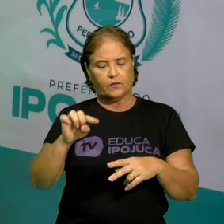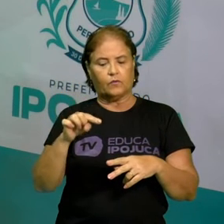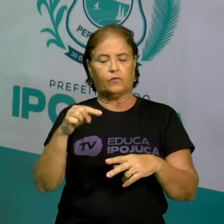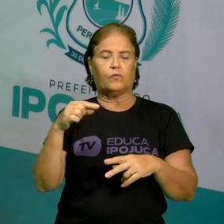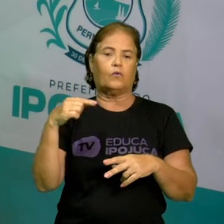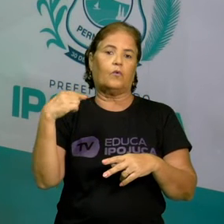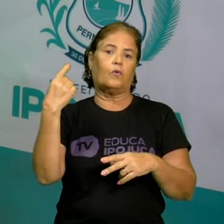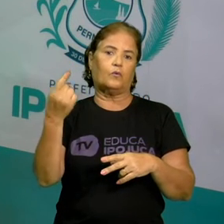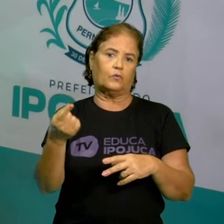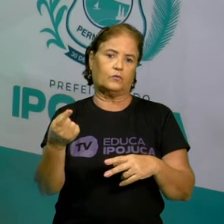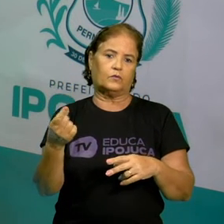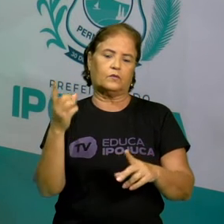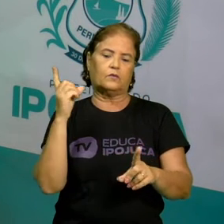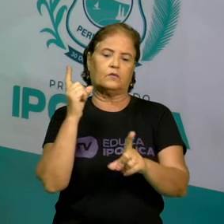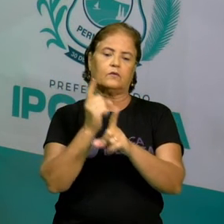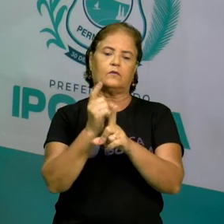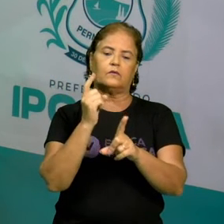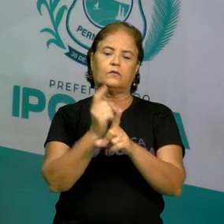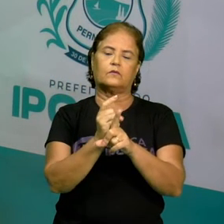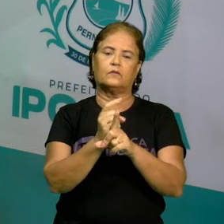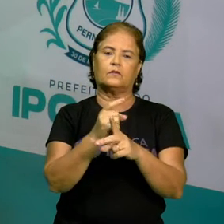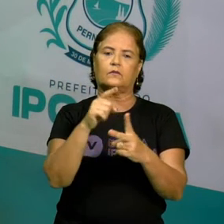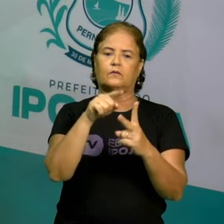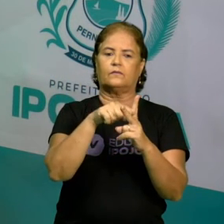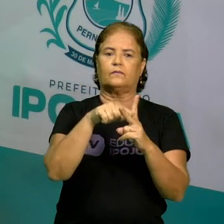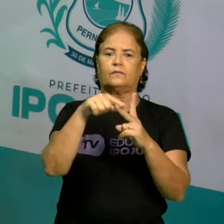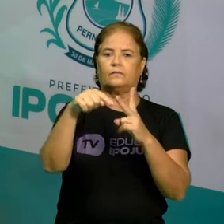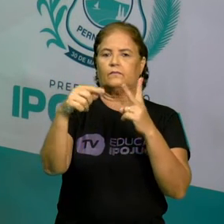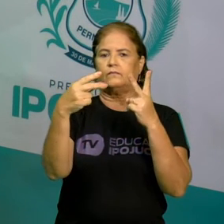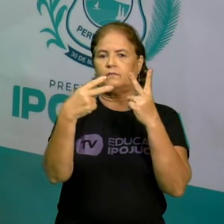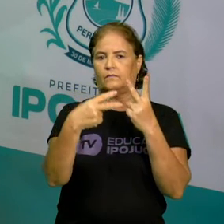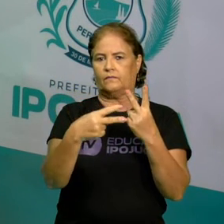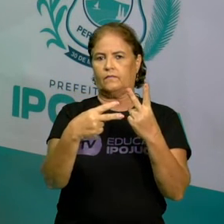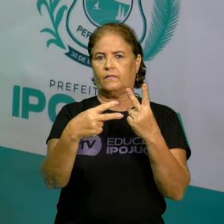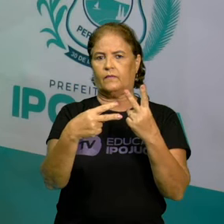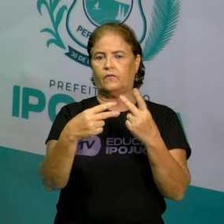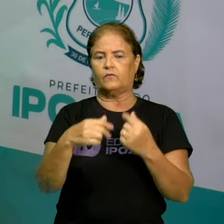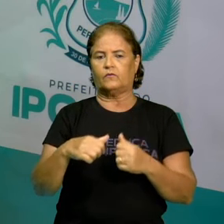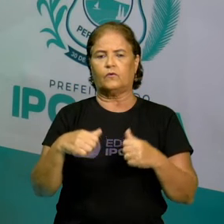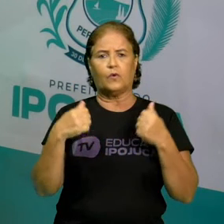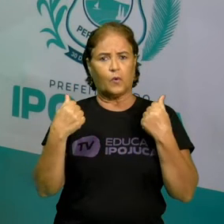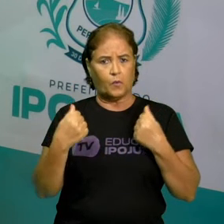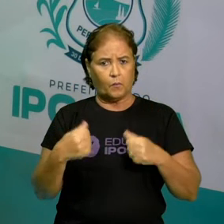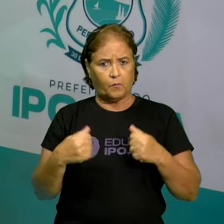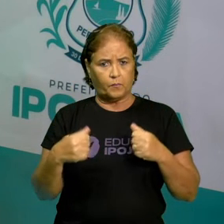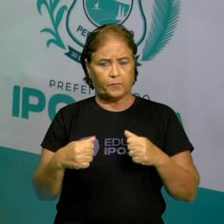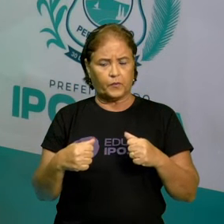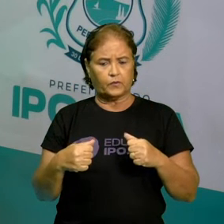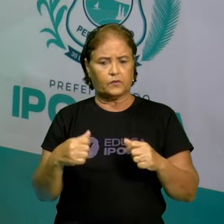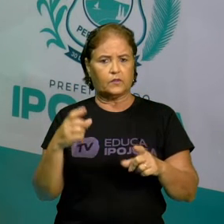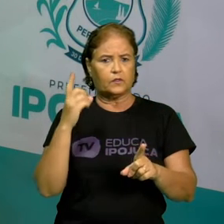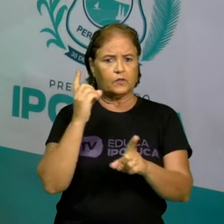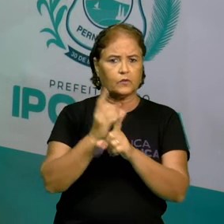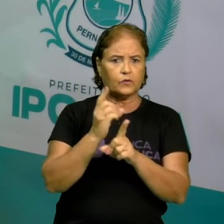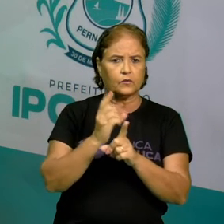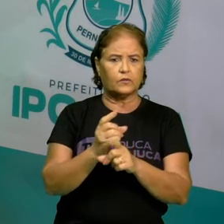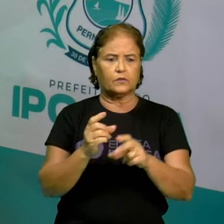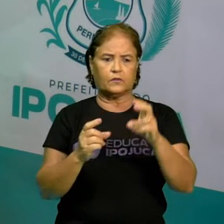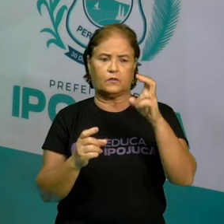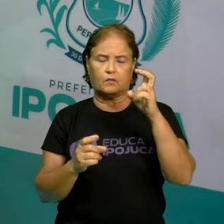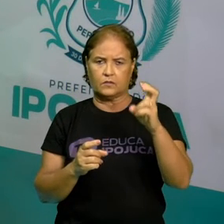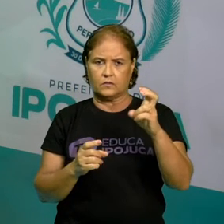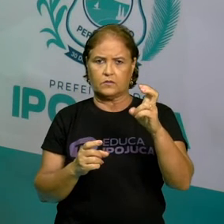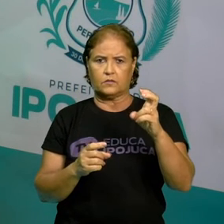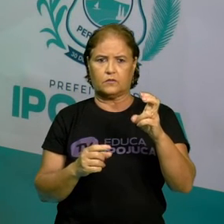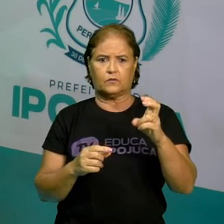de achar a raiz quadrada de 2. Professora, pode achar lá de 5, de raiz quadrada de 5?